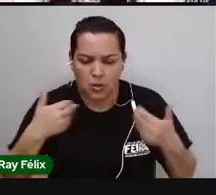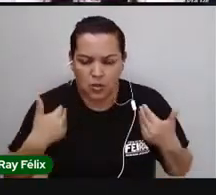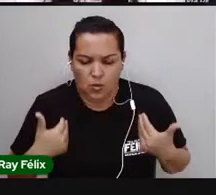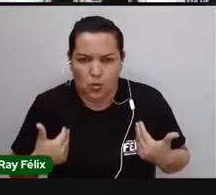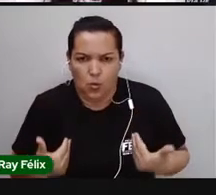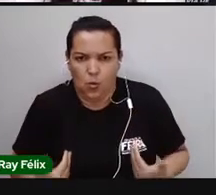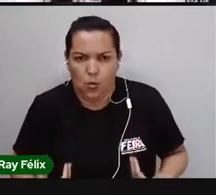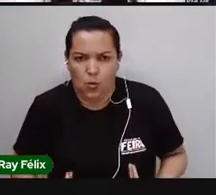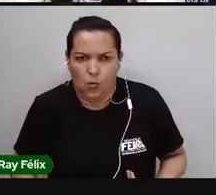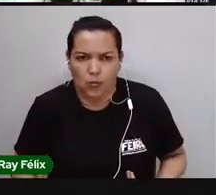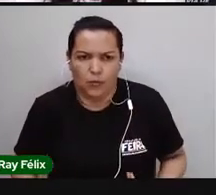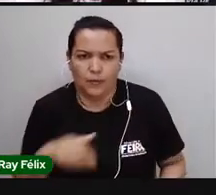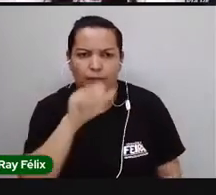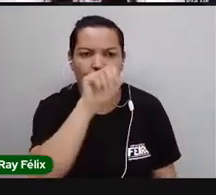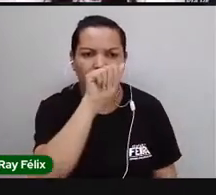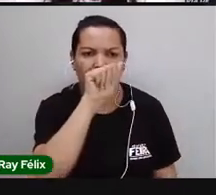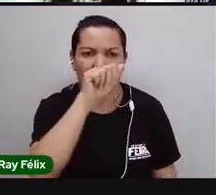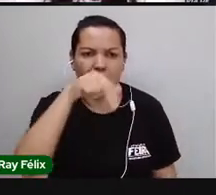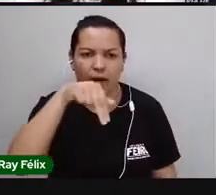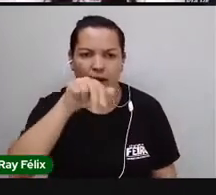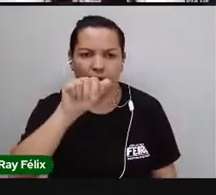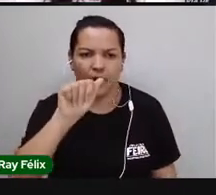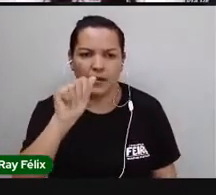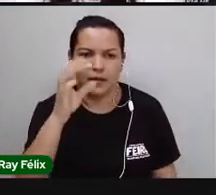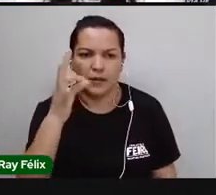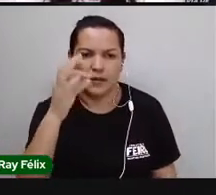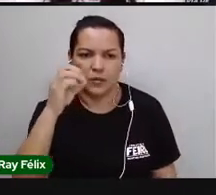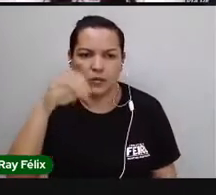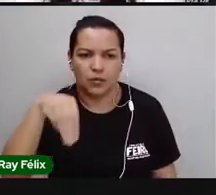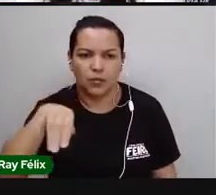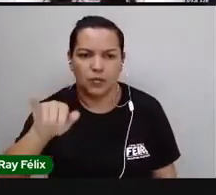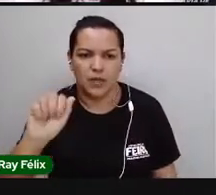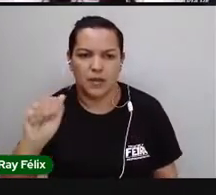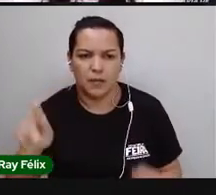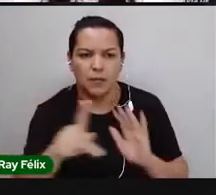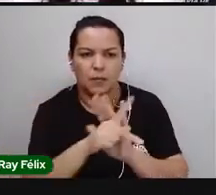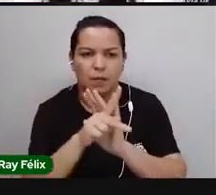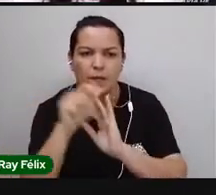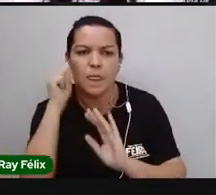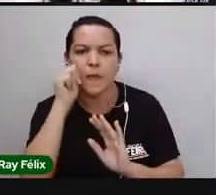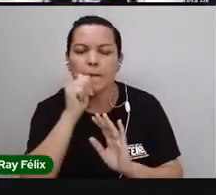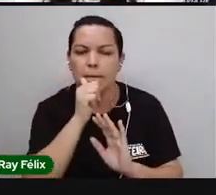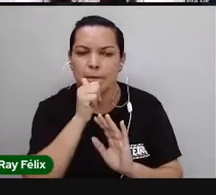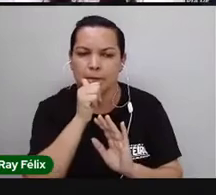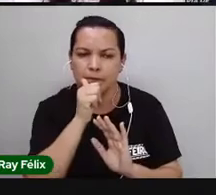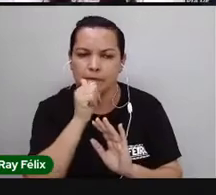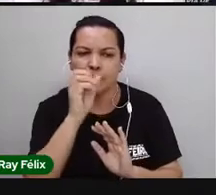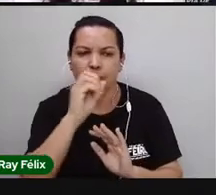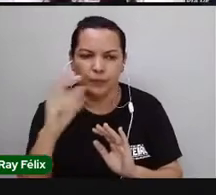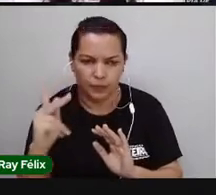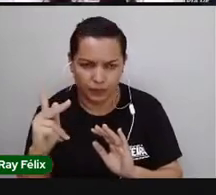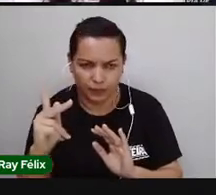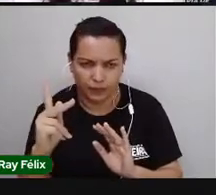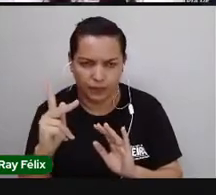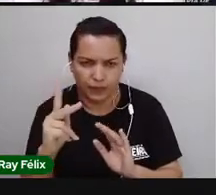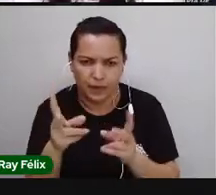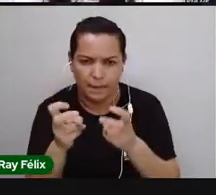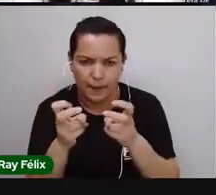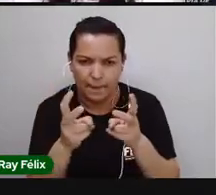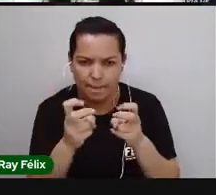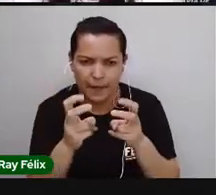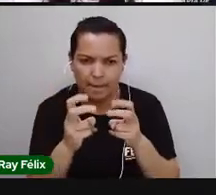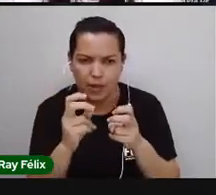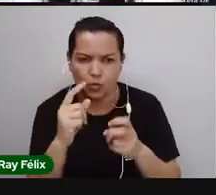a anatomia, né? O corpo de uma mulher, ok? E aí, percebam que a prol pode